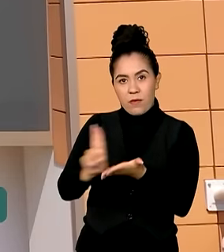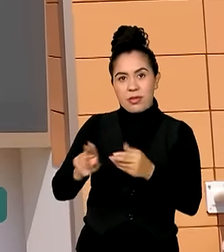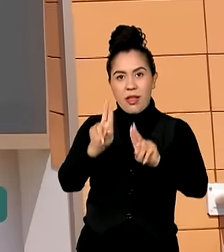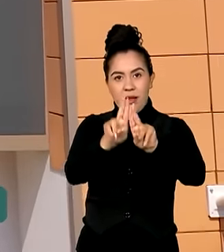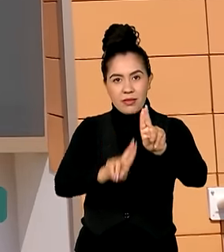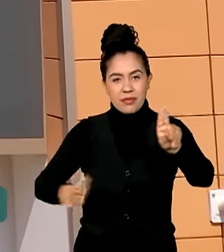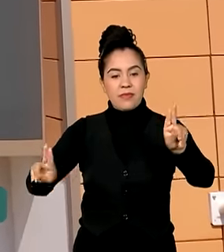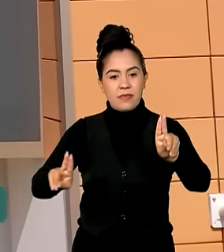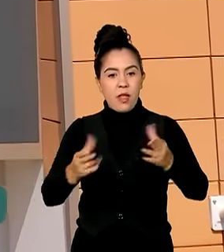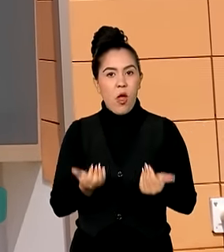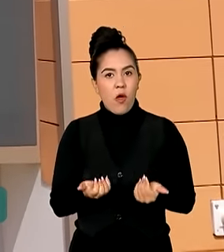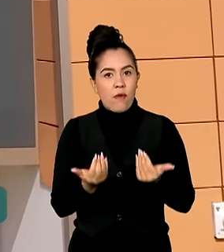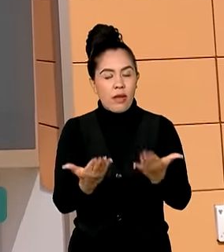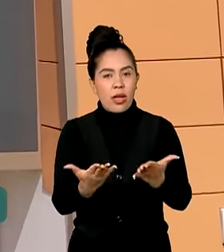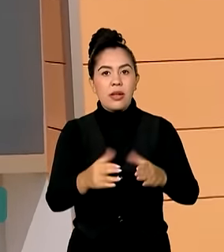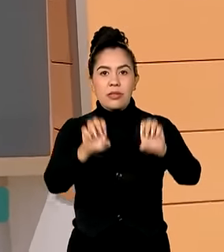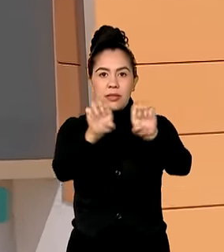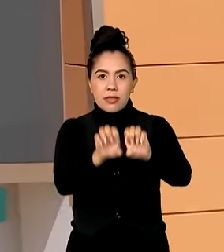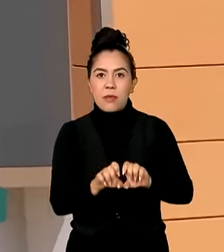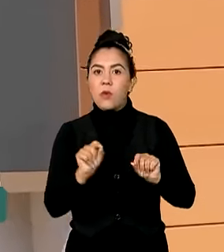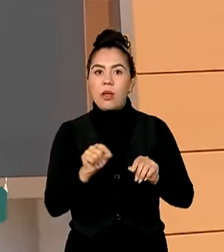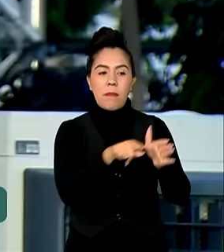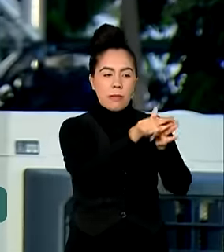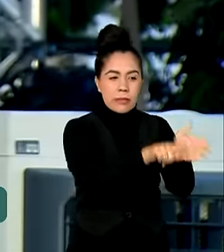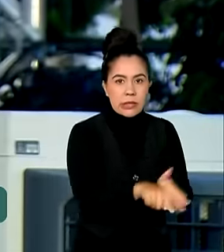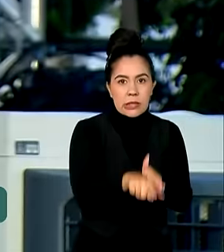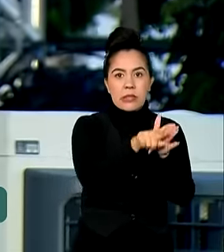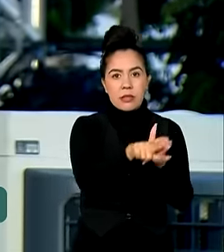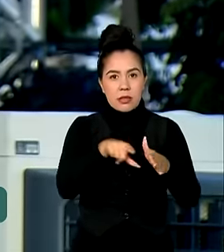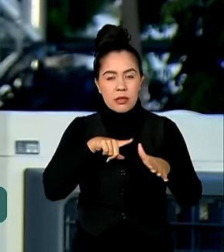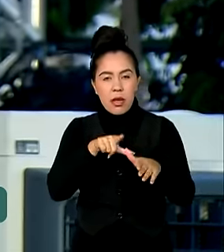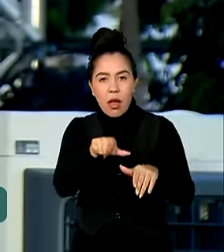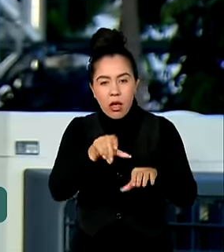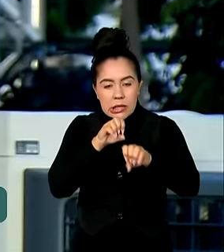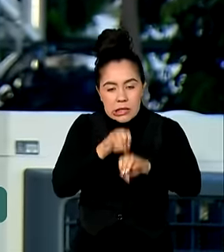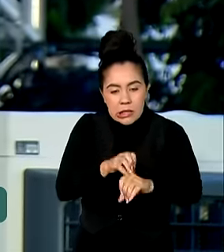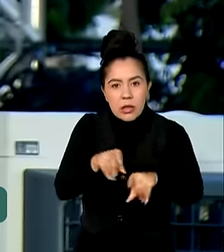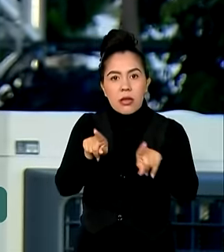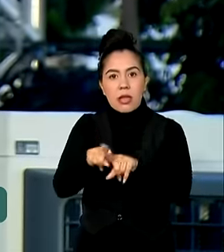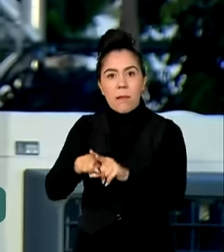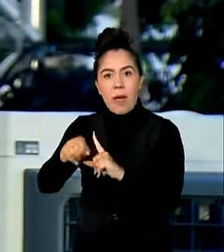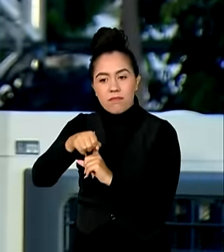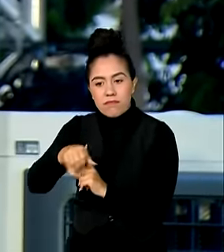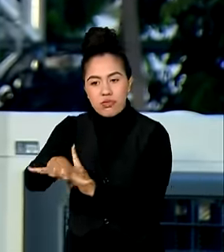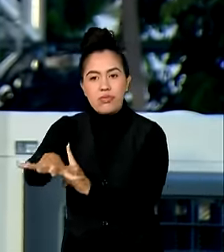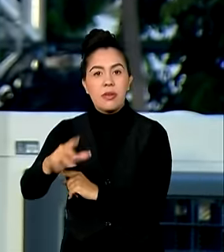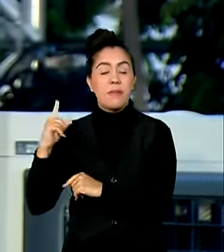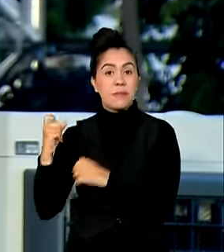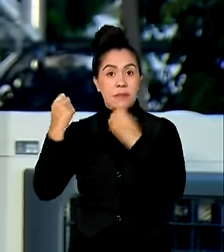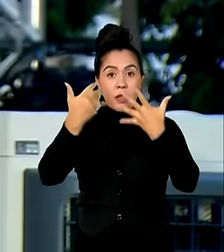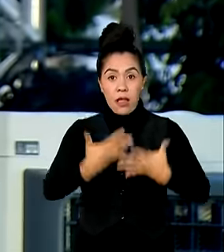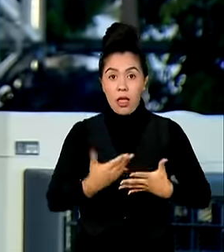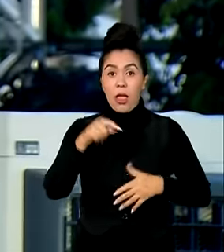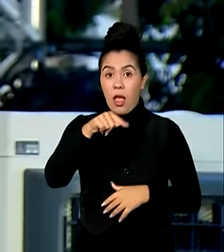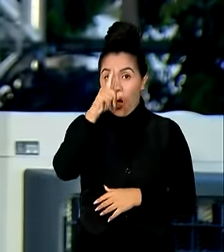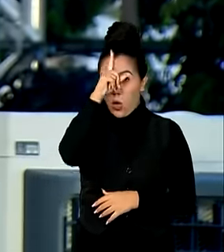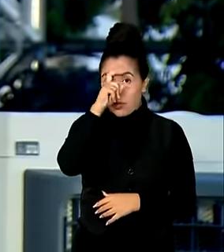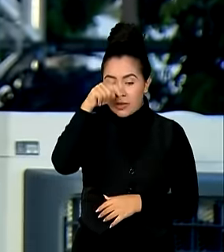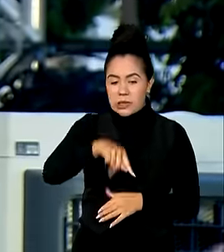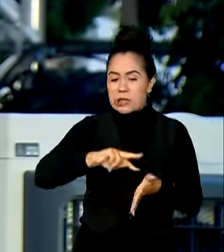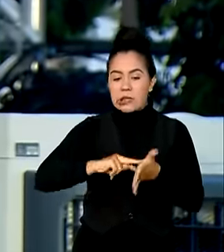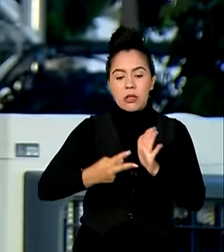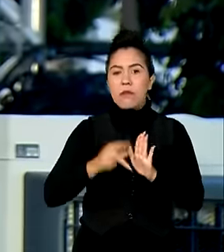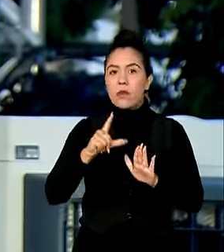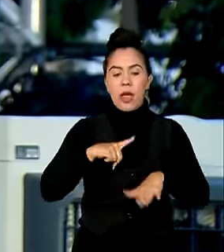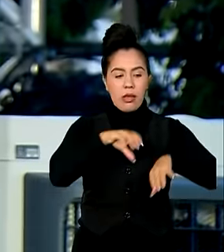adequada para ensino, pesquisa e extensão. Esse é um hospital também de ensino, esse é hospital de